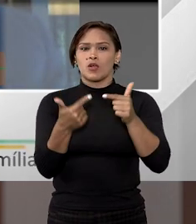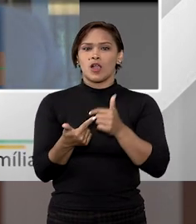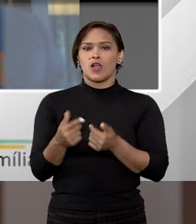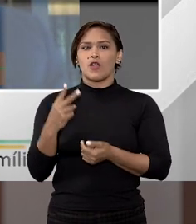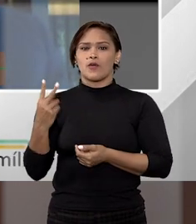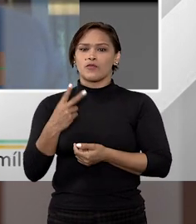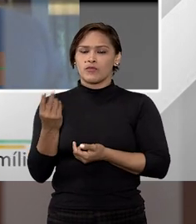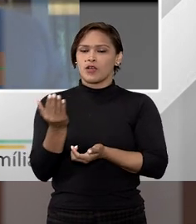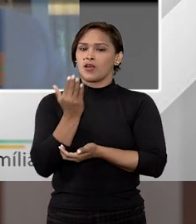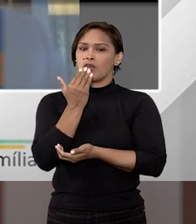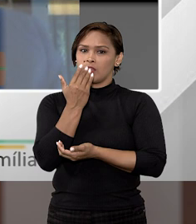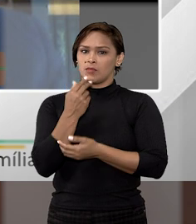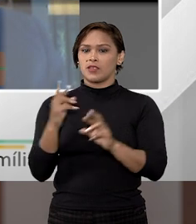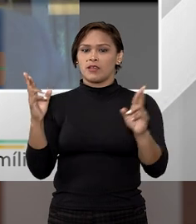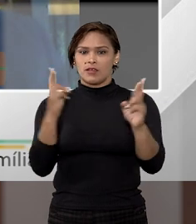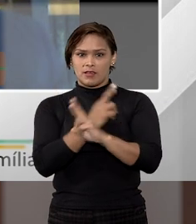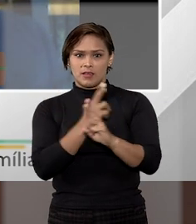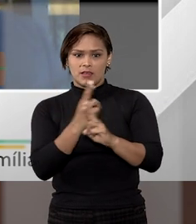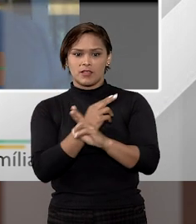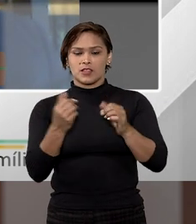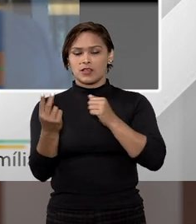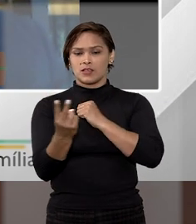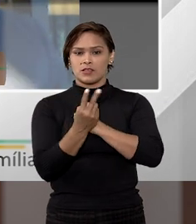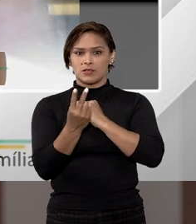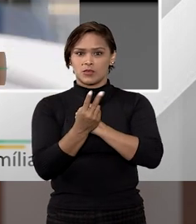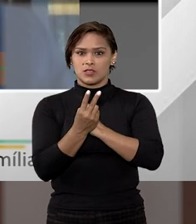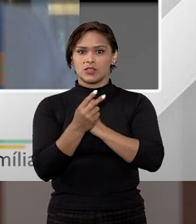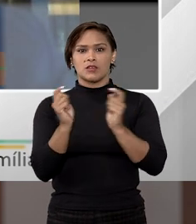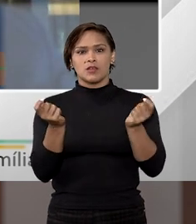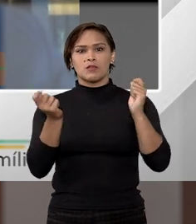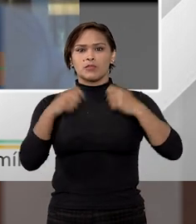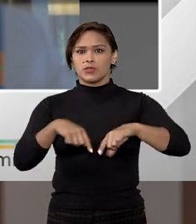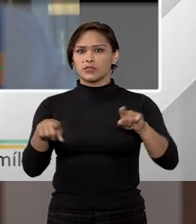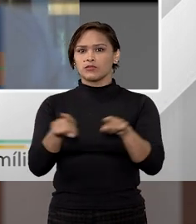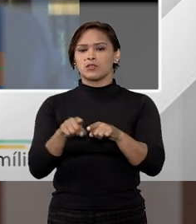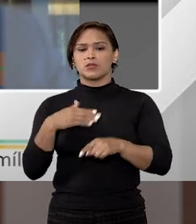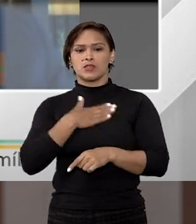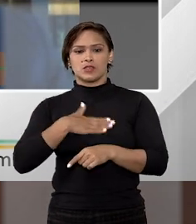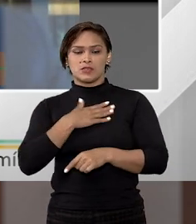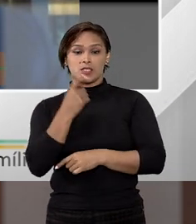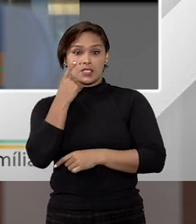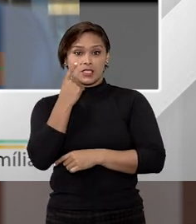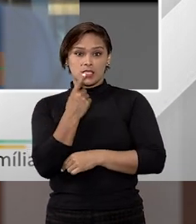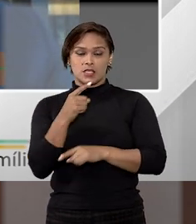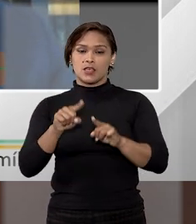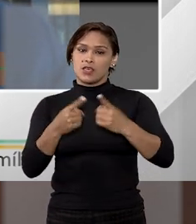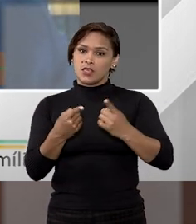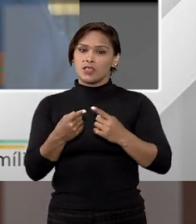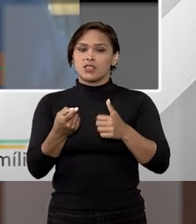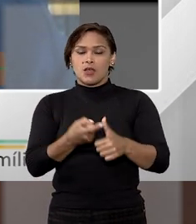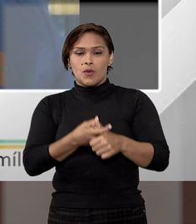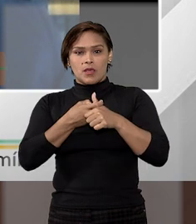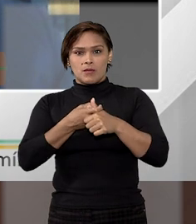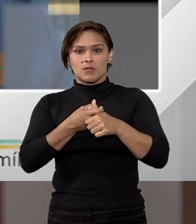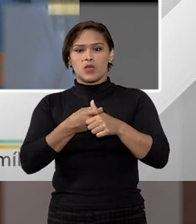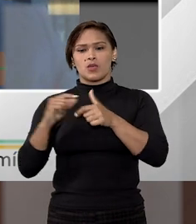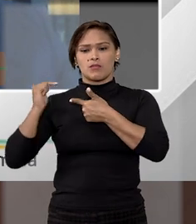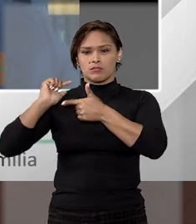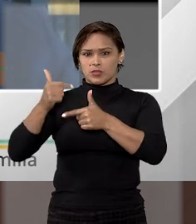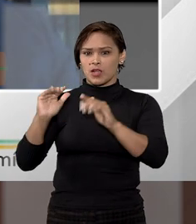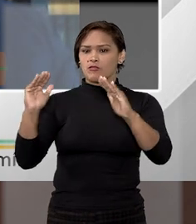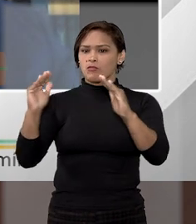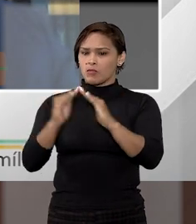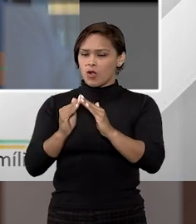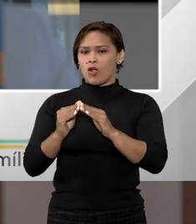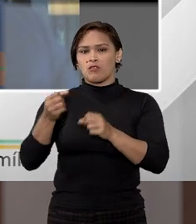verba de caráter alimentar, é relativizada essa proteção para permitir também a satisfação desse interesse. Então, são empenhoráveis os bens